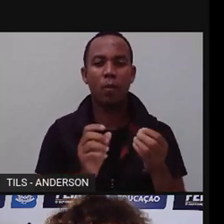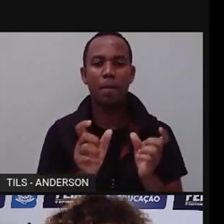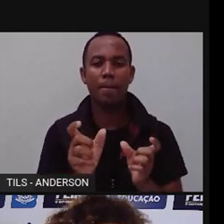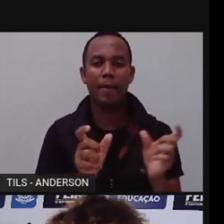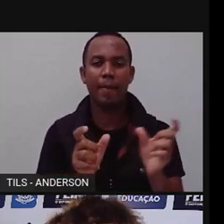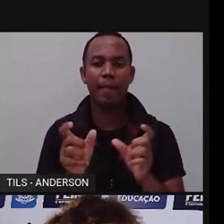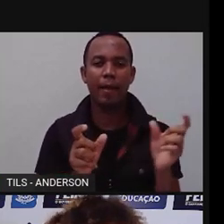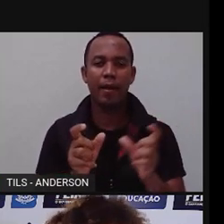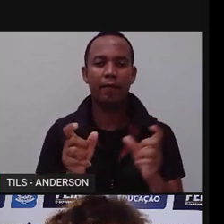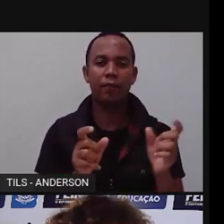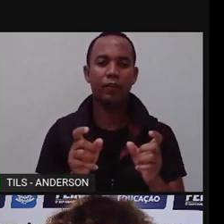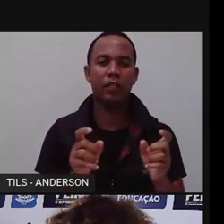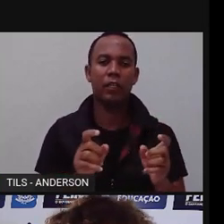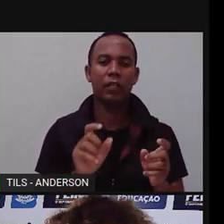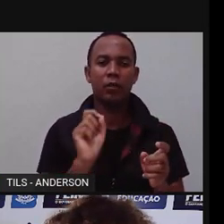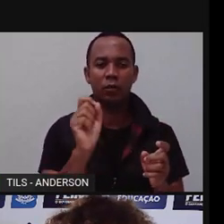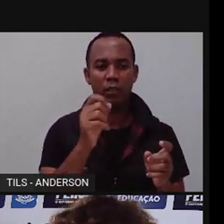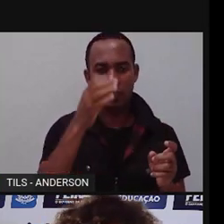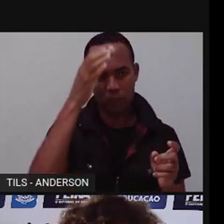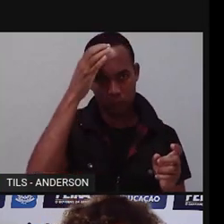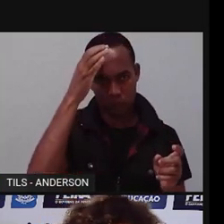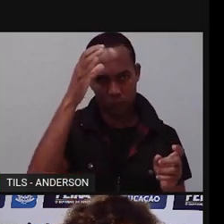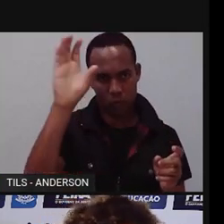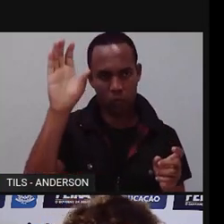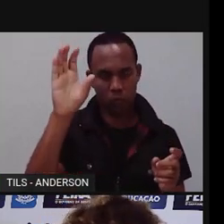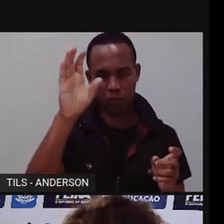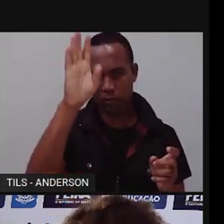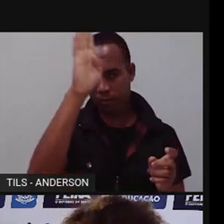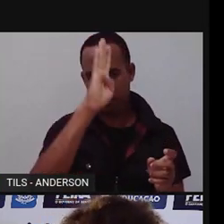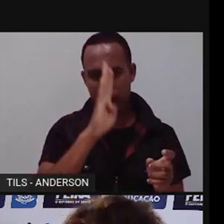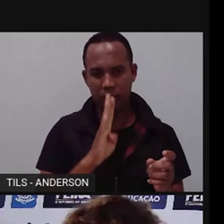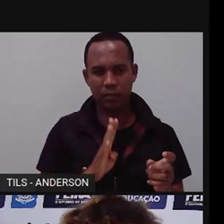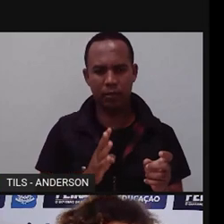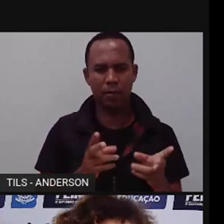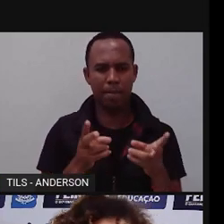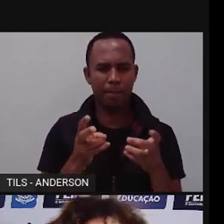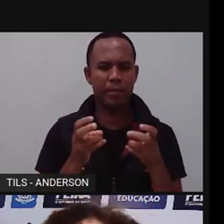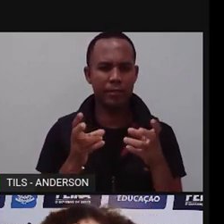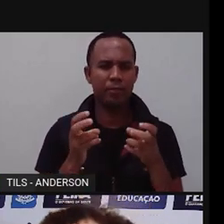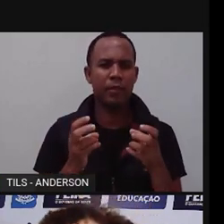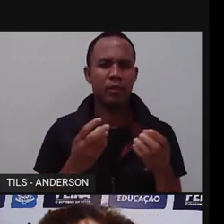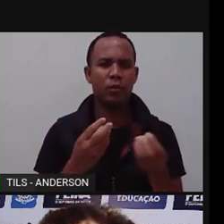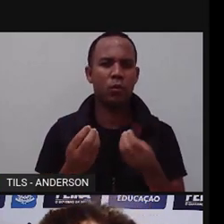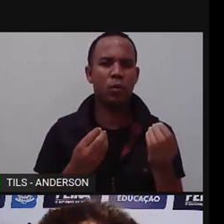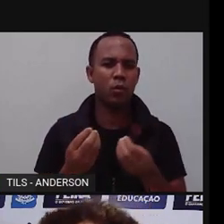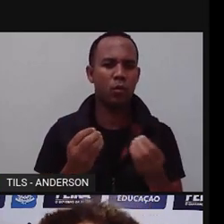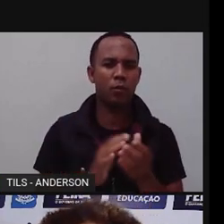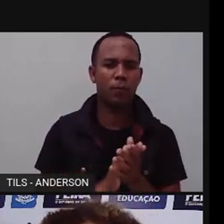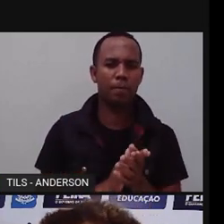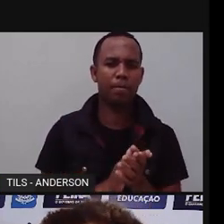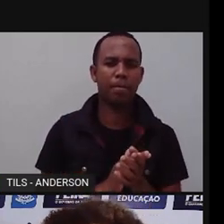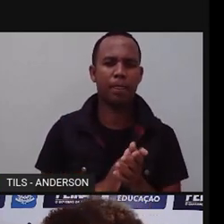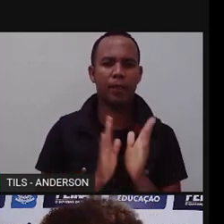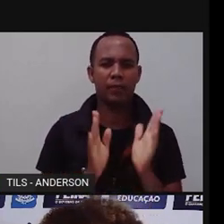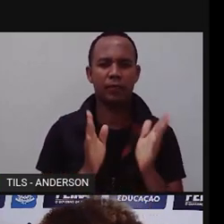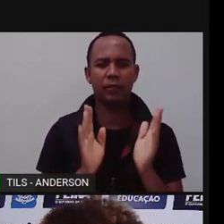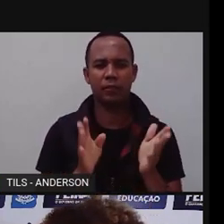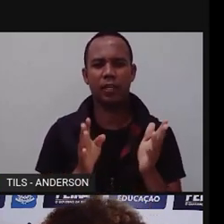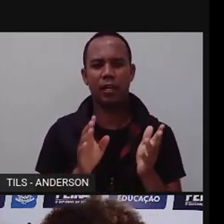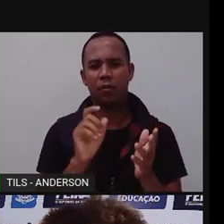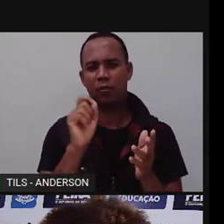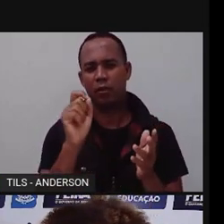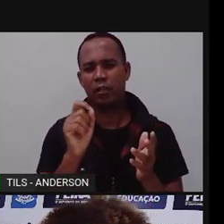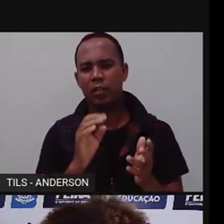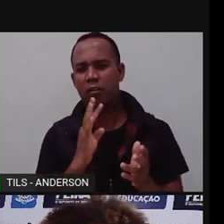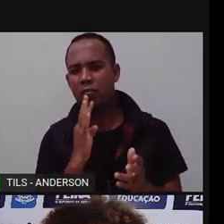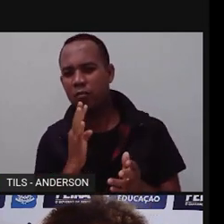africana que há na cultura brasileira. Na verdade, acaba passando meio que despercebido, né? E aí a gente já tá tão habituado com determinadas coisas